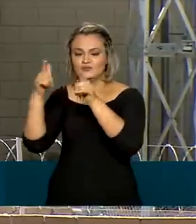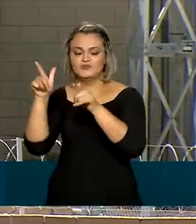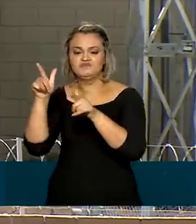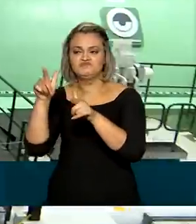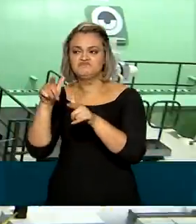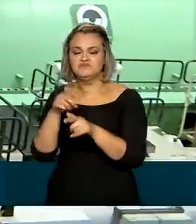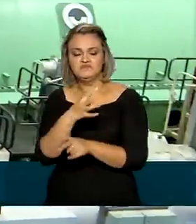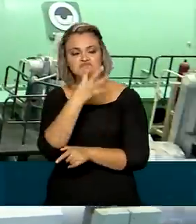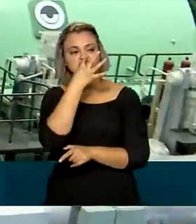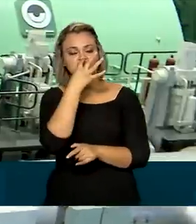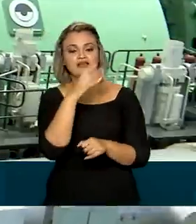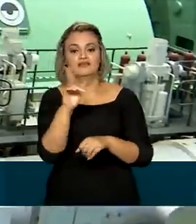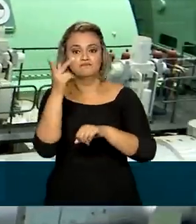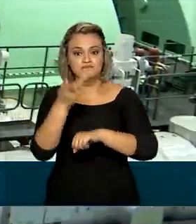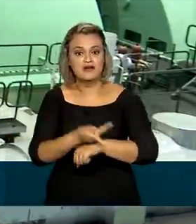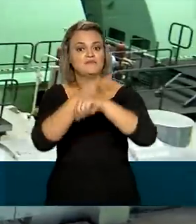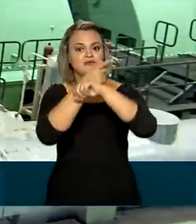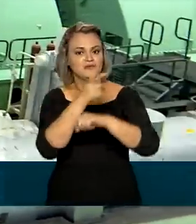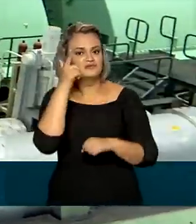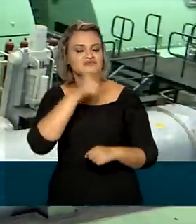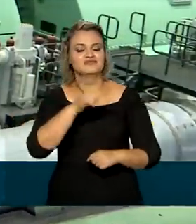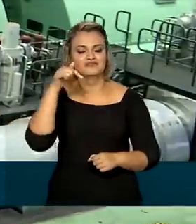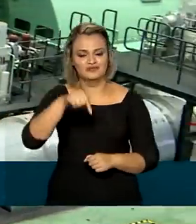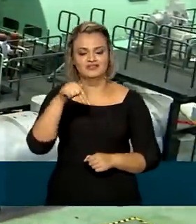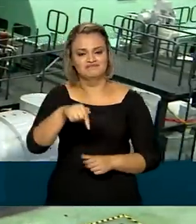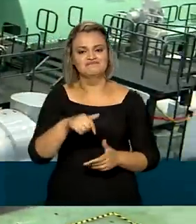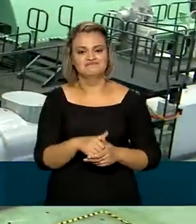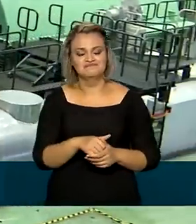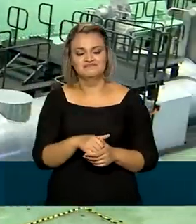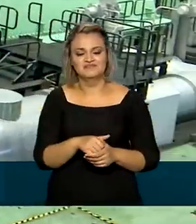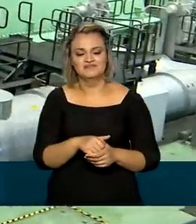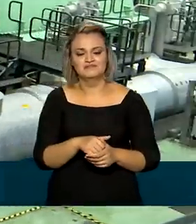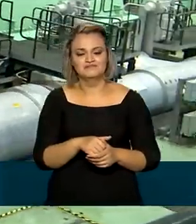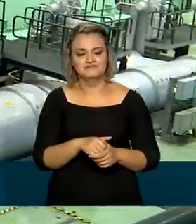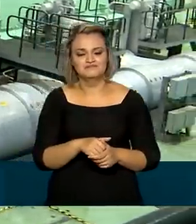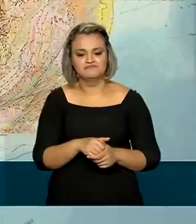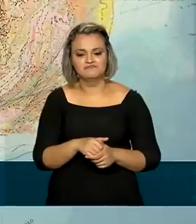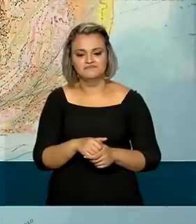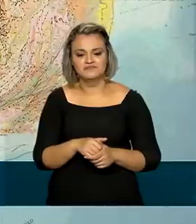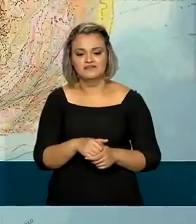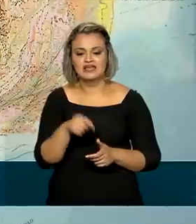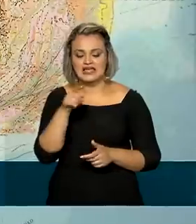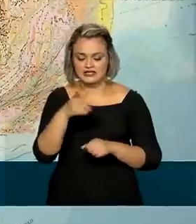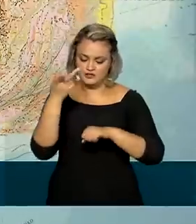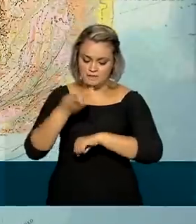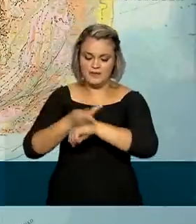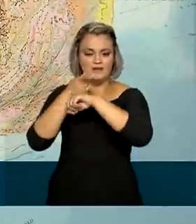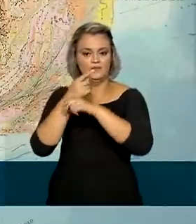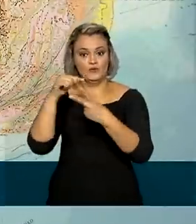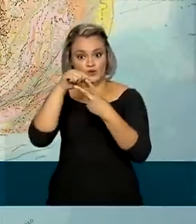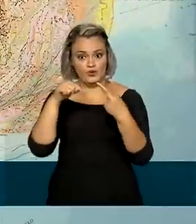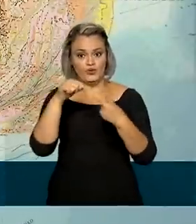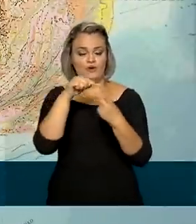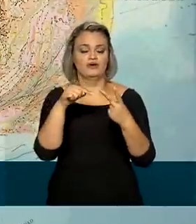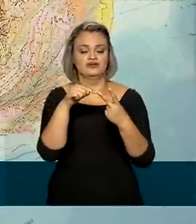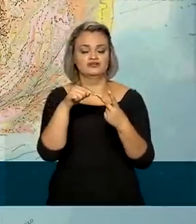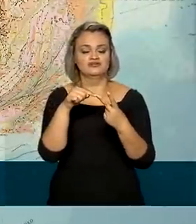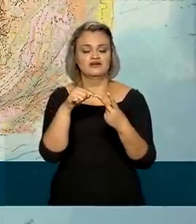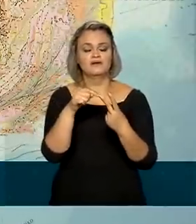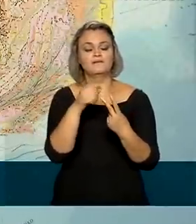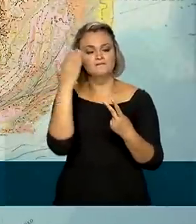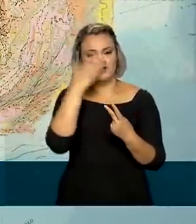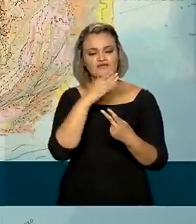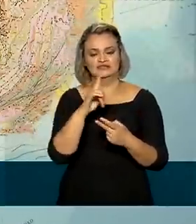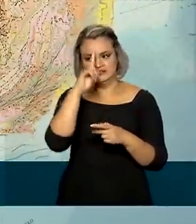premiações na área de financiamento de projetos e infraestrutura. Esses prêmios, além de indicar que